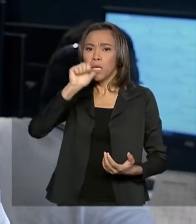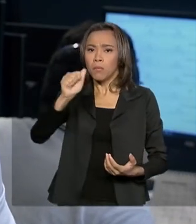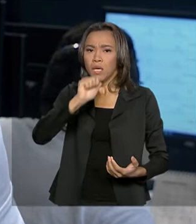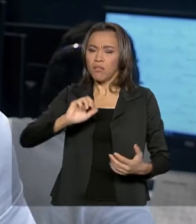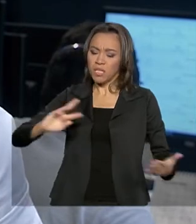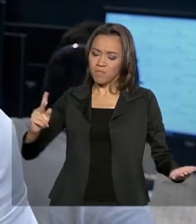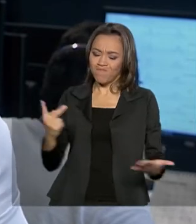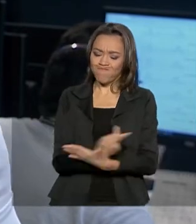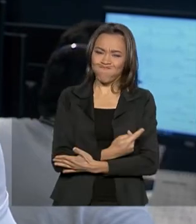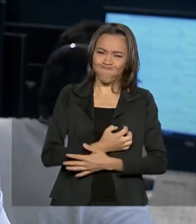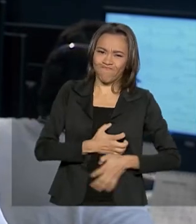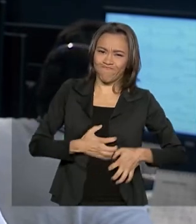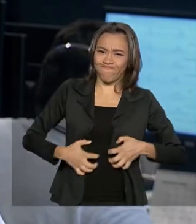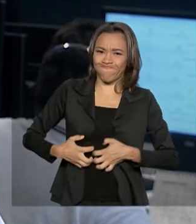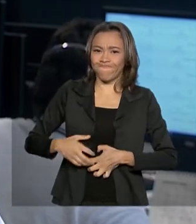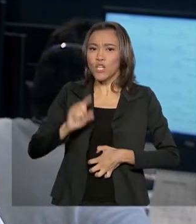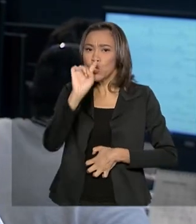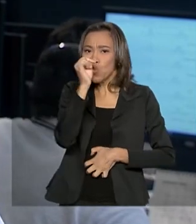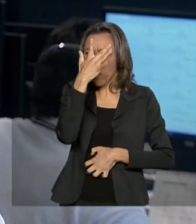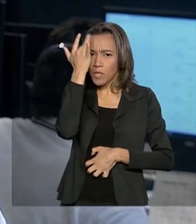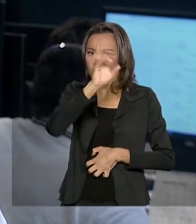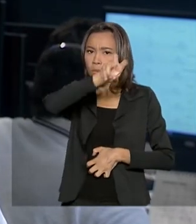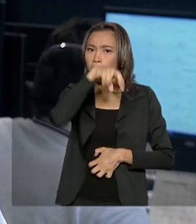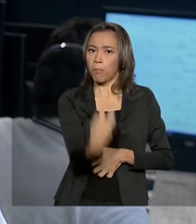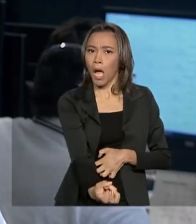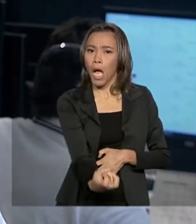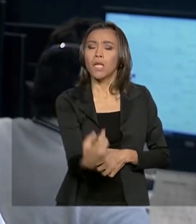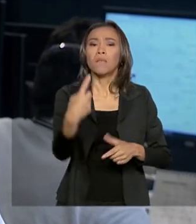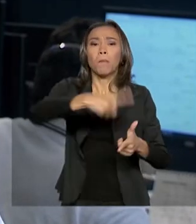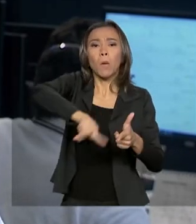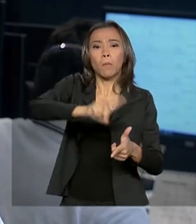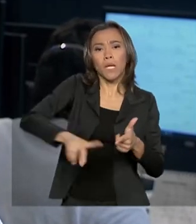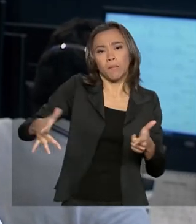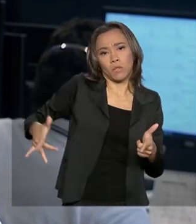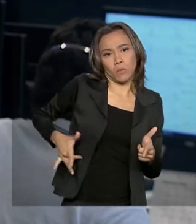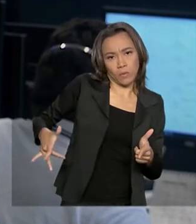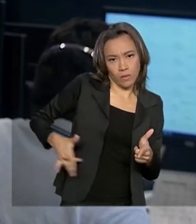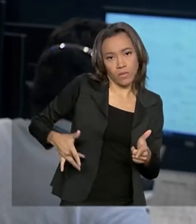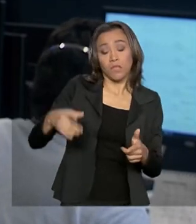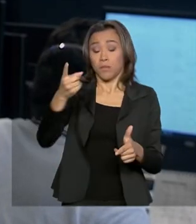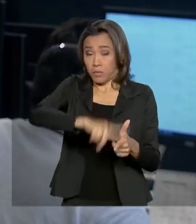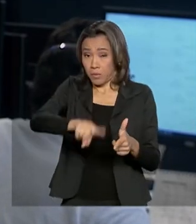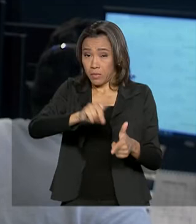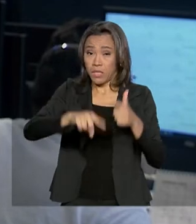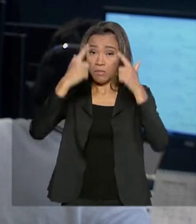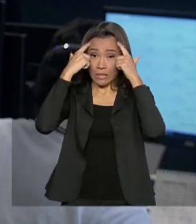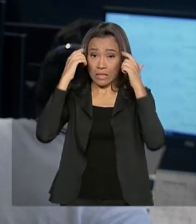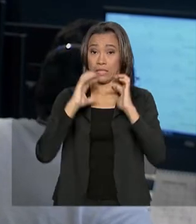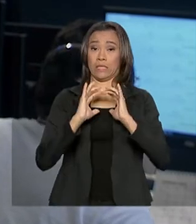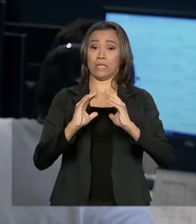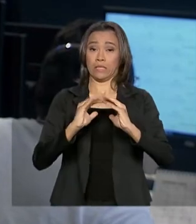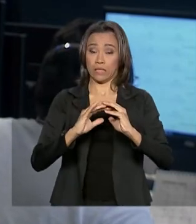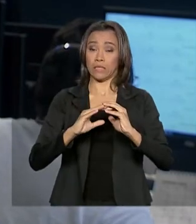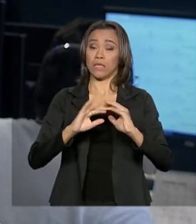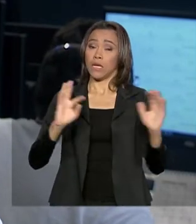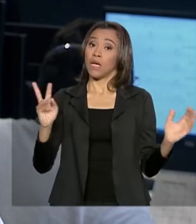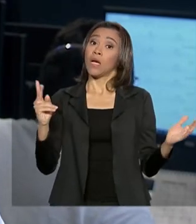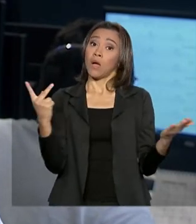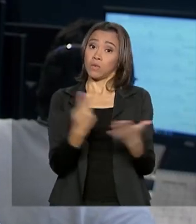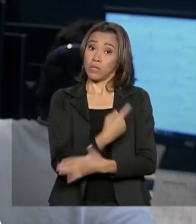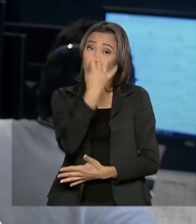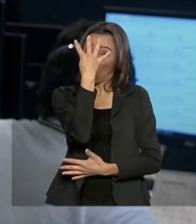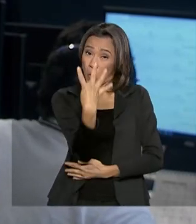morte de um homem. Eles apresentaram insuficiência renal e alteração neurológica. Até agora, quatro casos foram